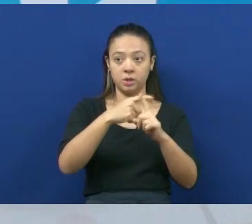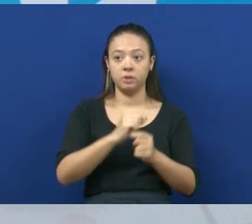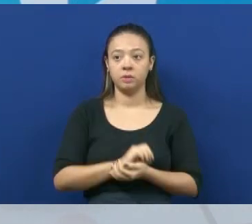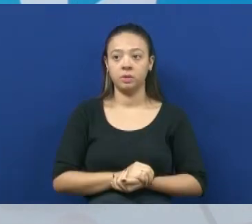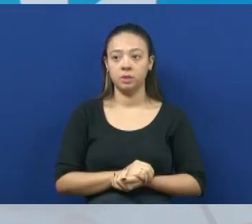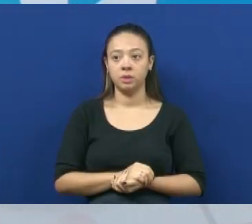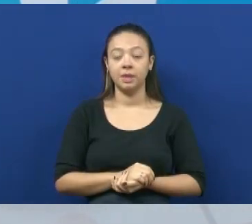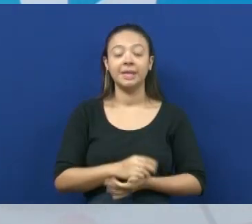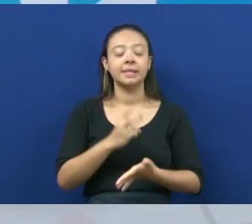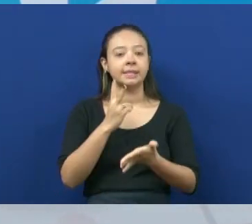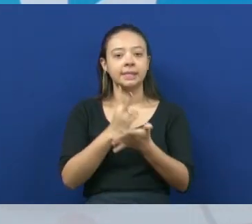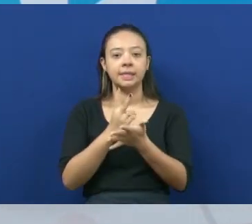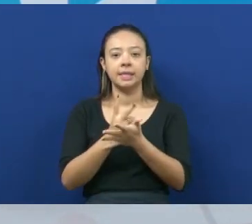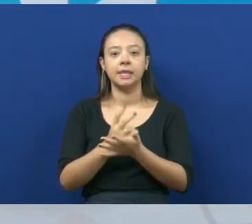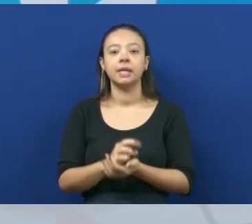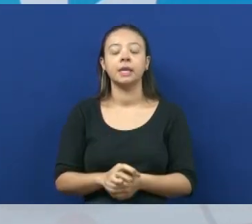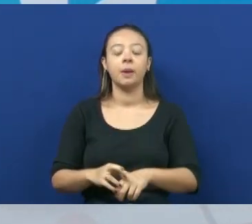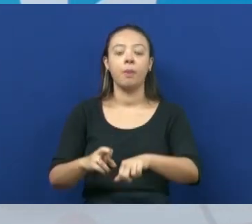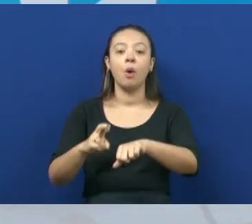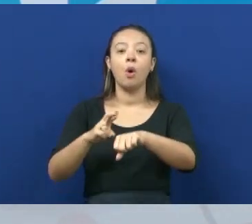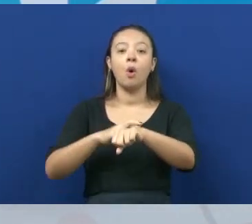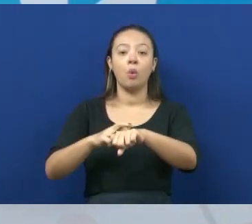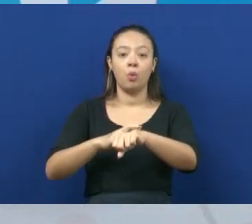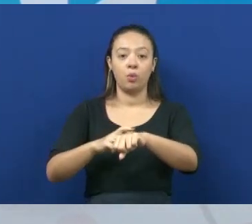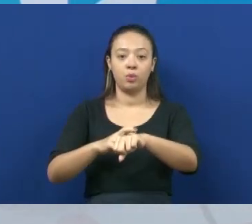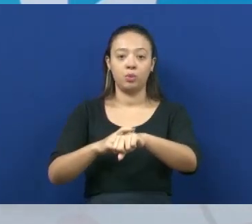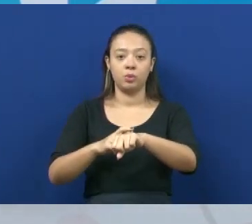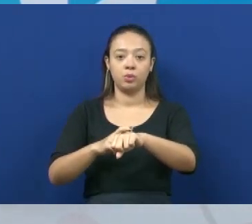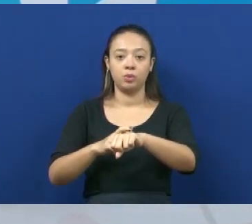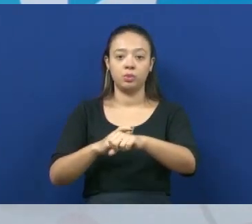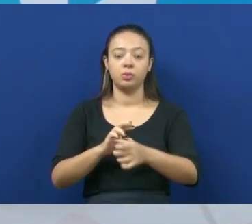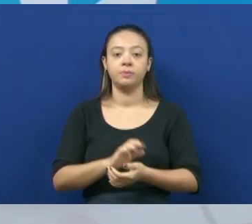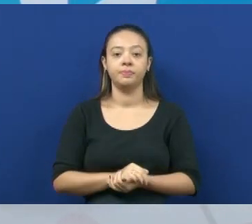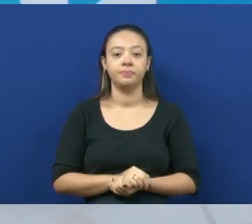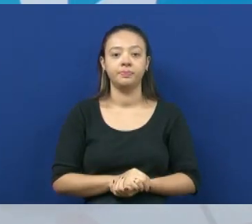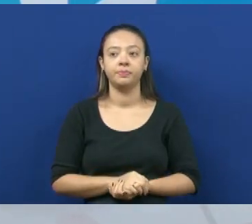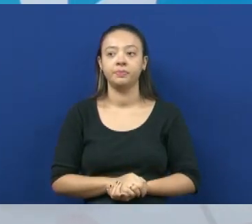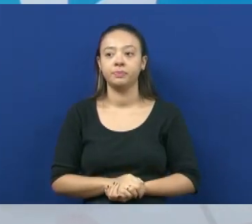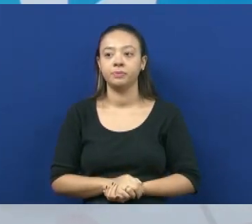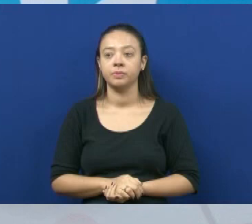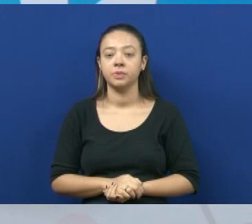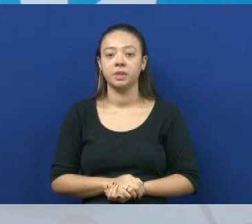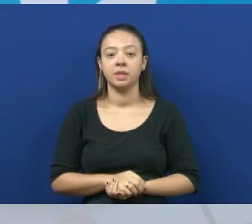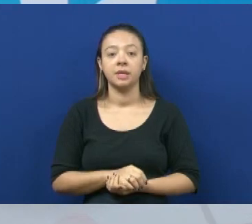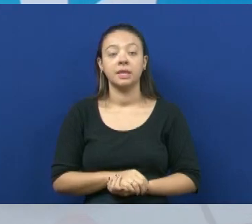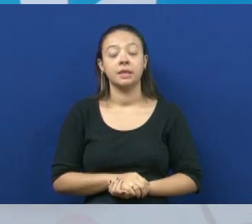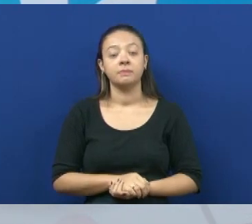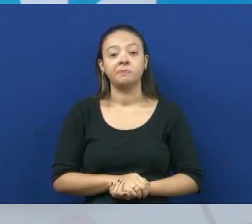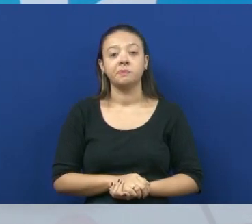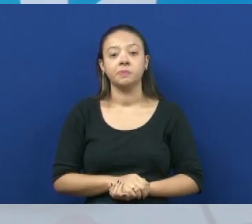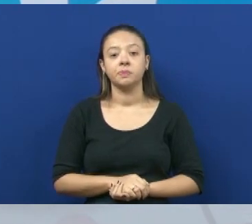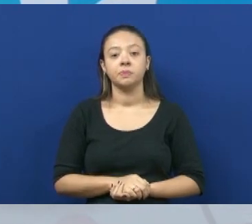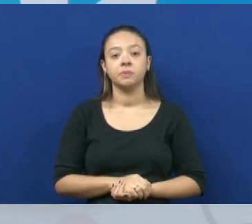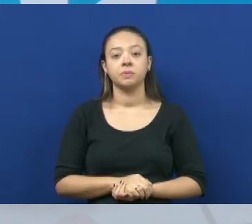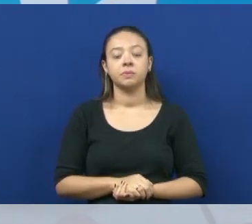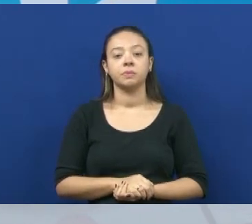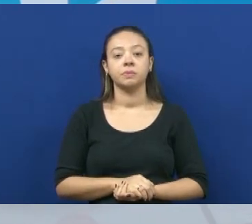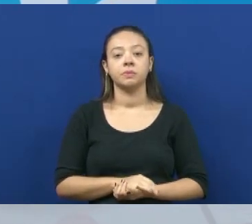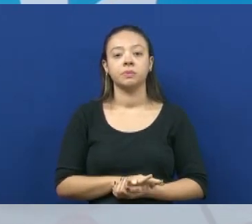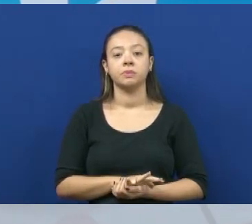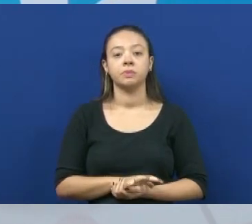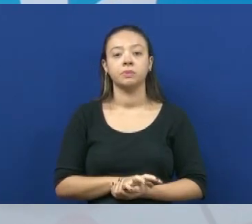violetas quando são submetidas ao tratamento que se dá